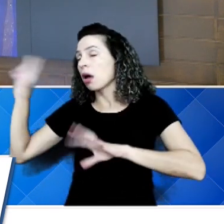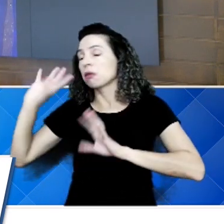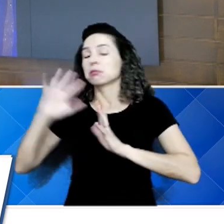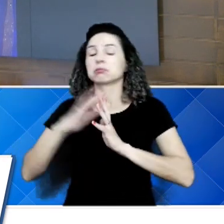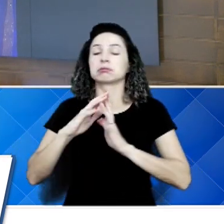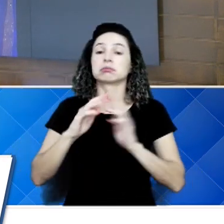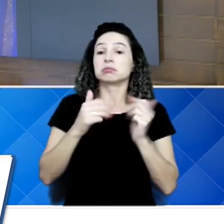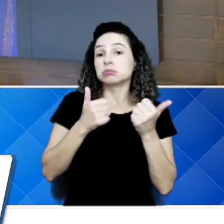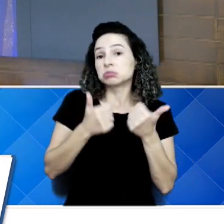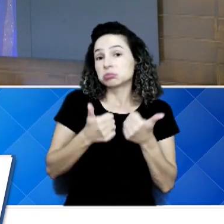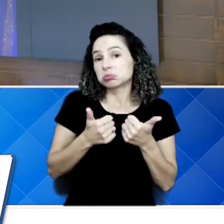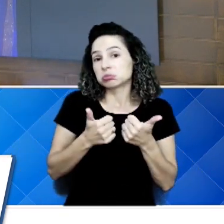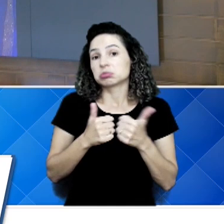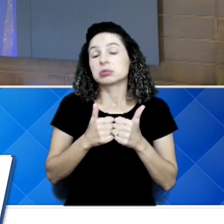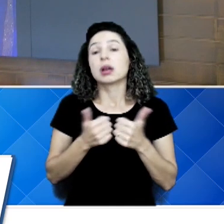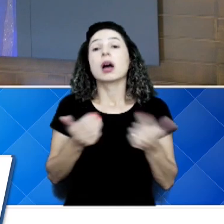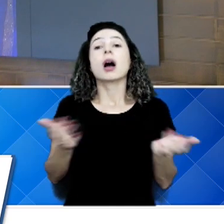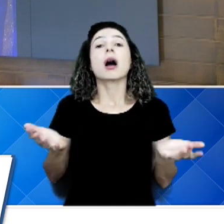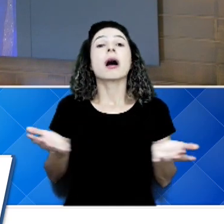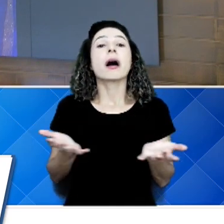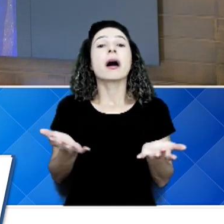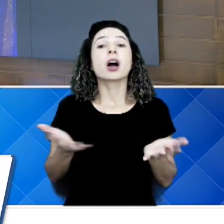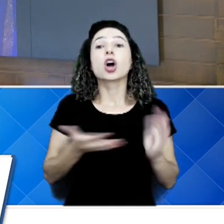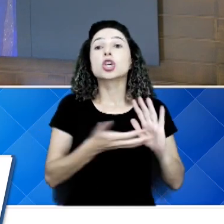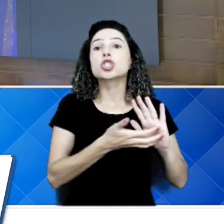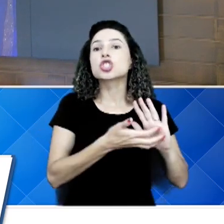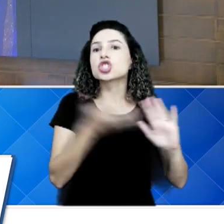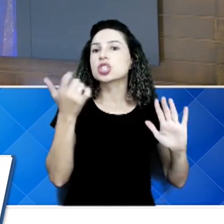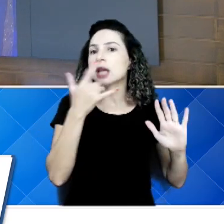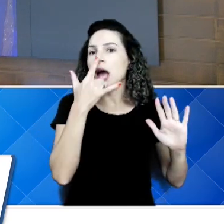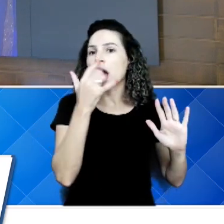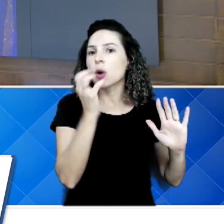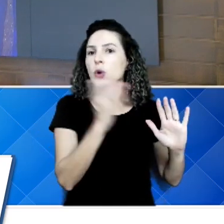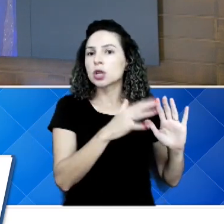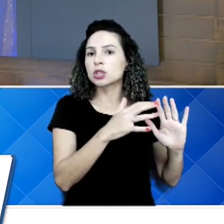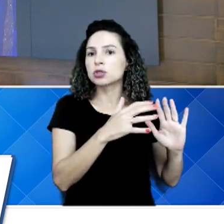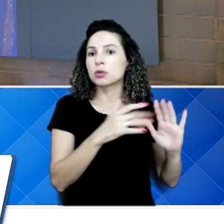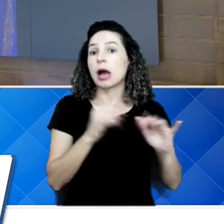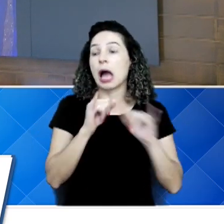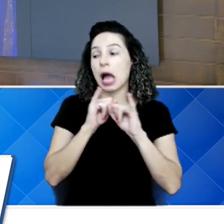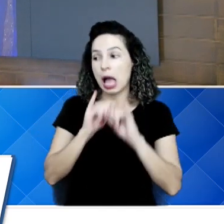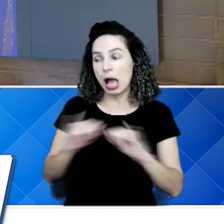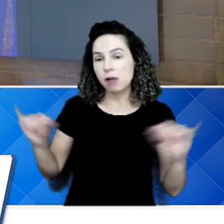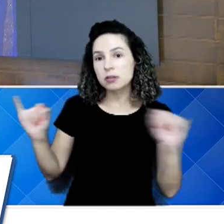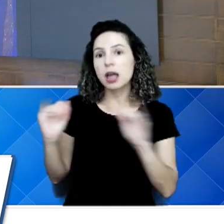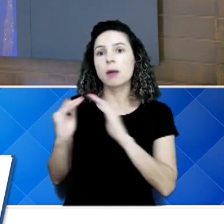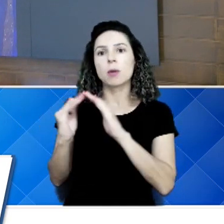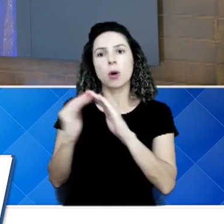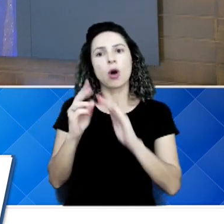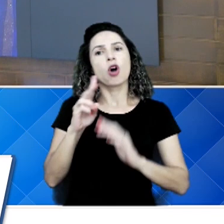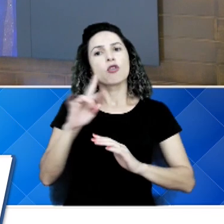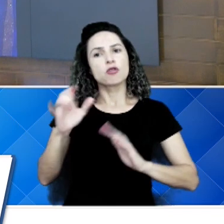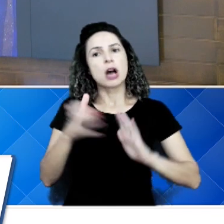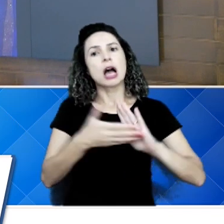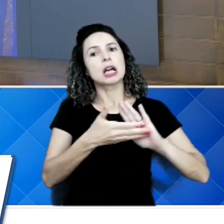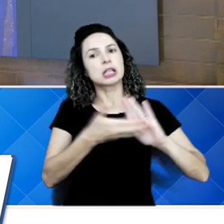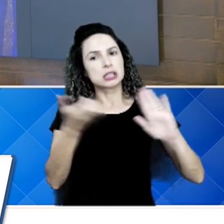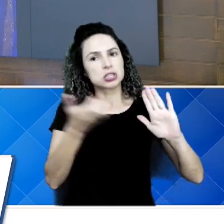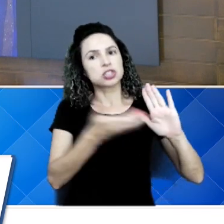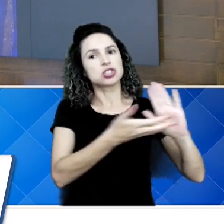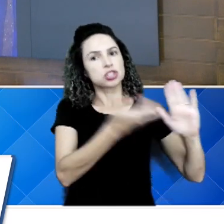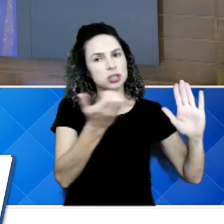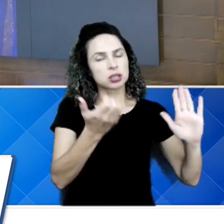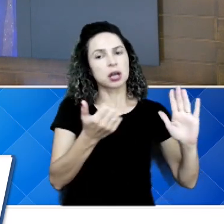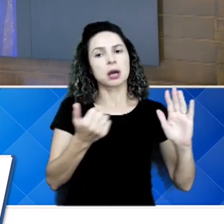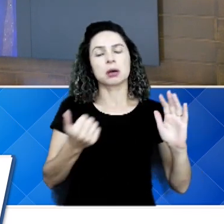E agora tiraram essas lixeiras de lá, comunicaram aos moradores que as lixeiras iam ser tiradas